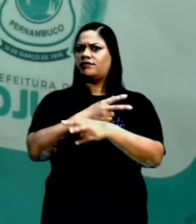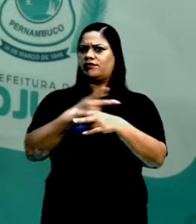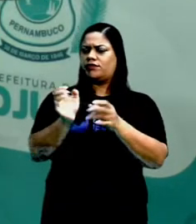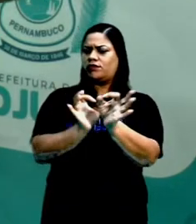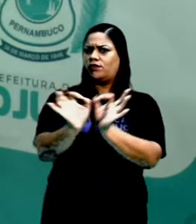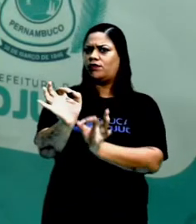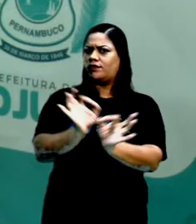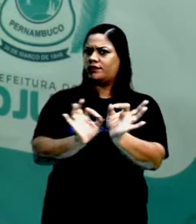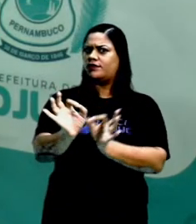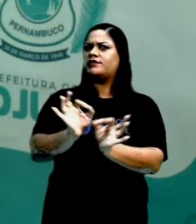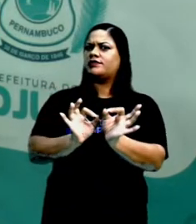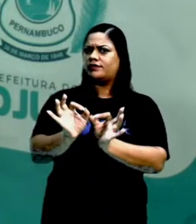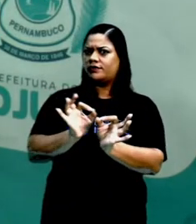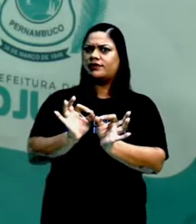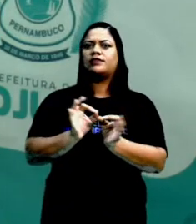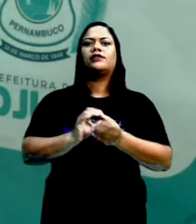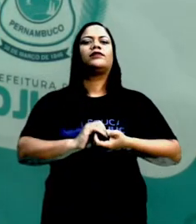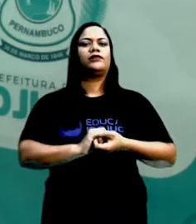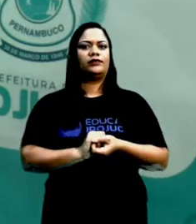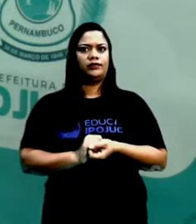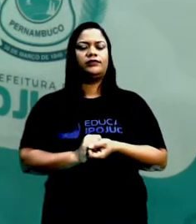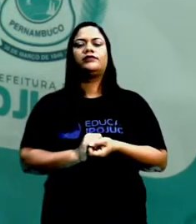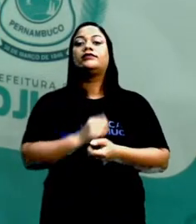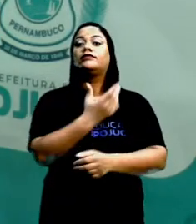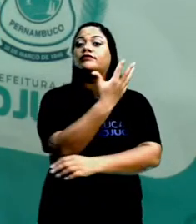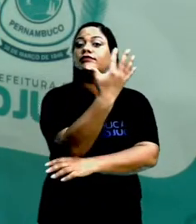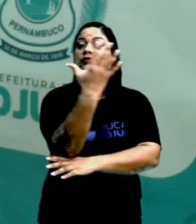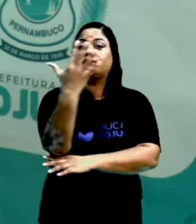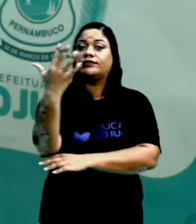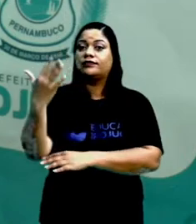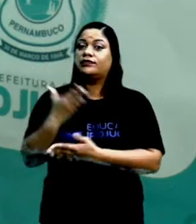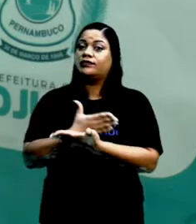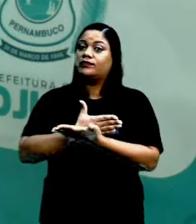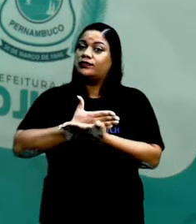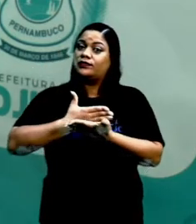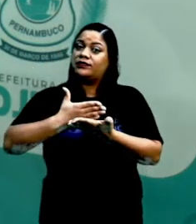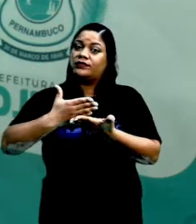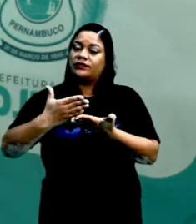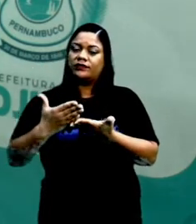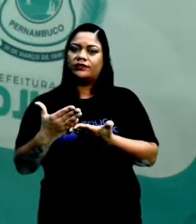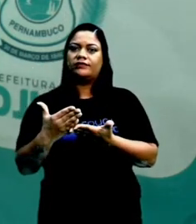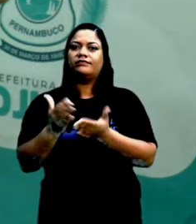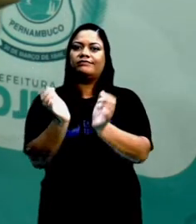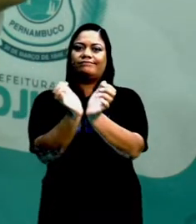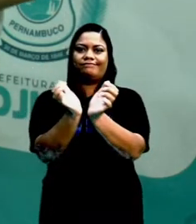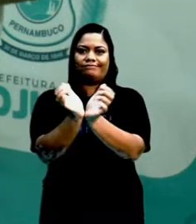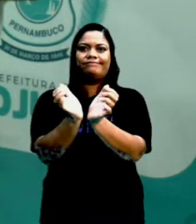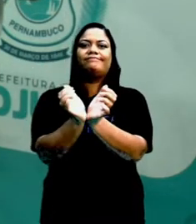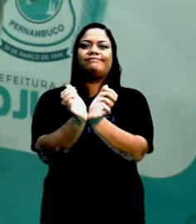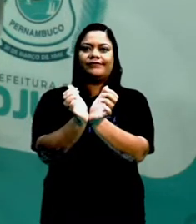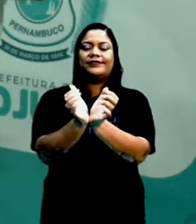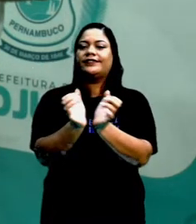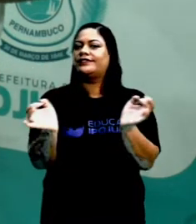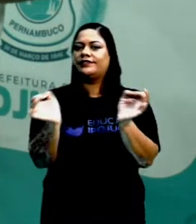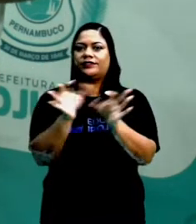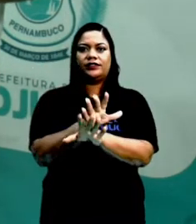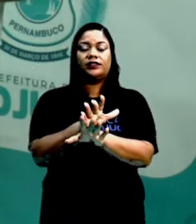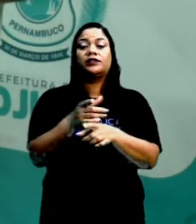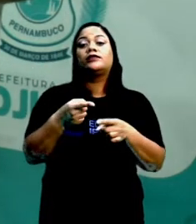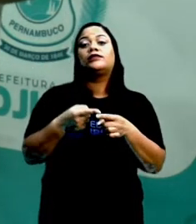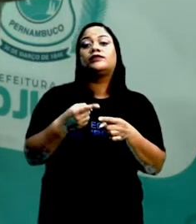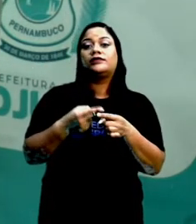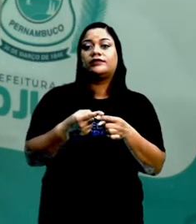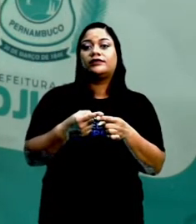civilizações, com a chegada dos espanhóis, eles vão começar a ser explorados e vão ser exterminados, tá bem? Por que eles vão ser